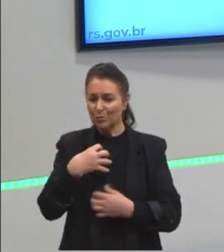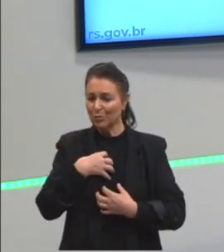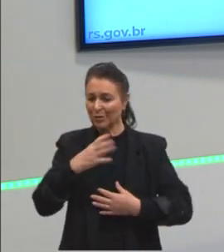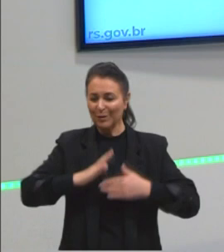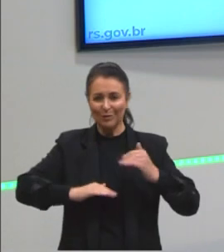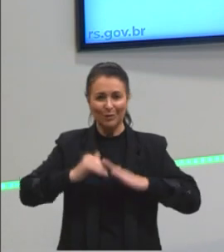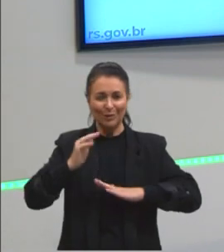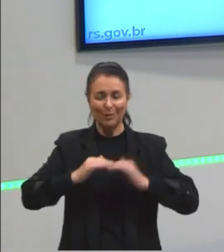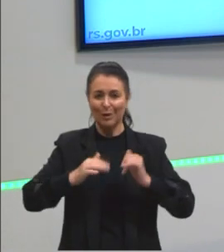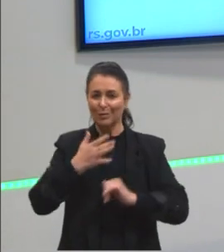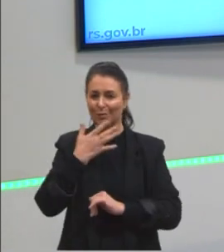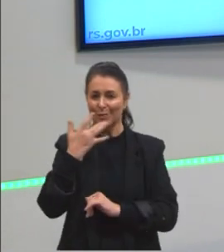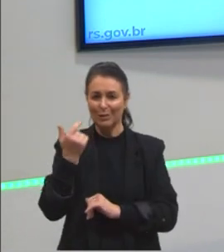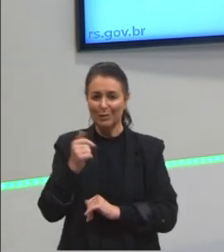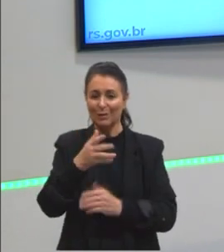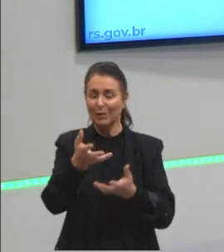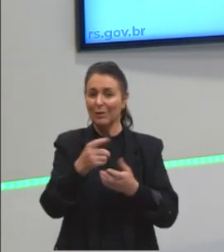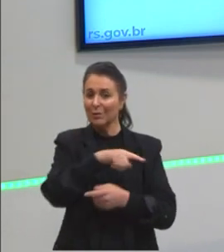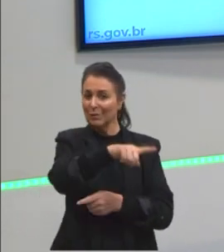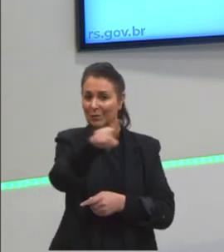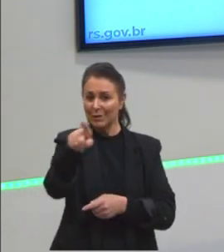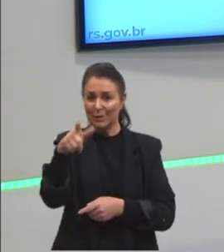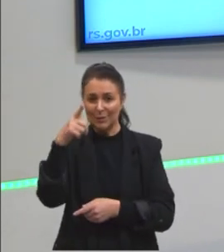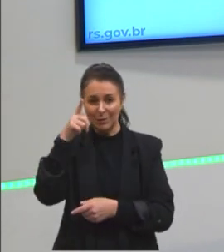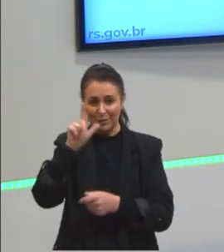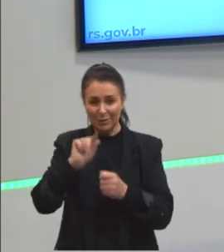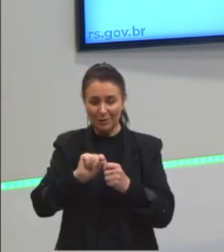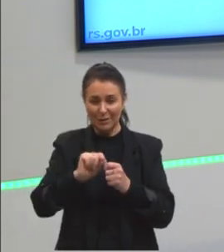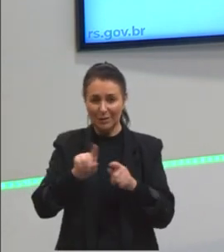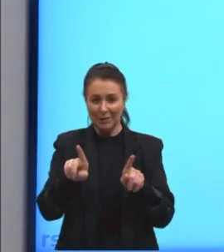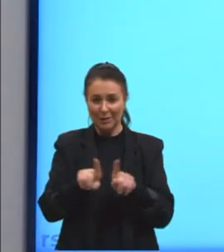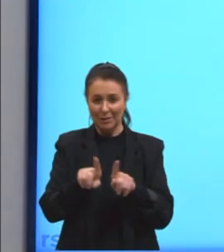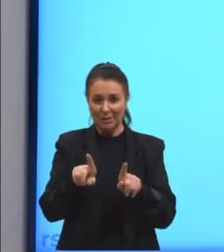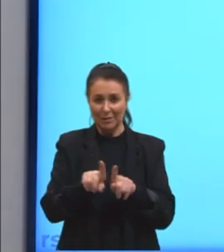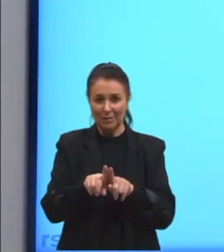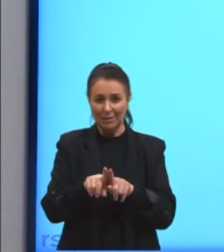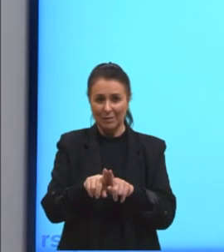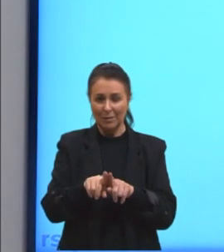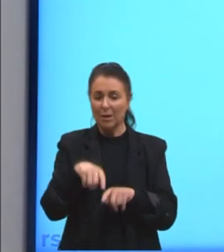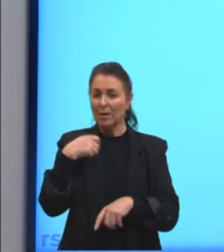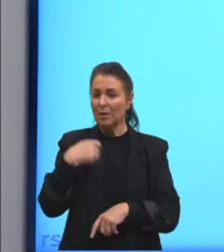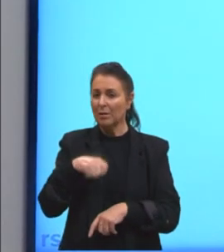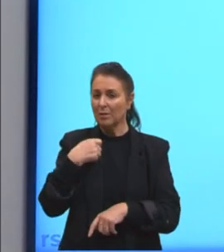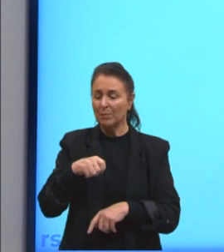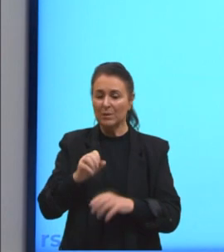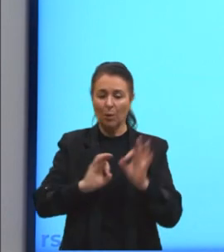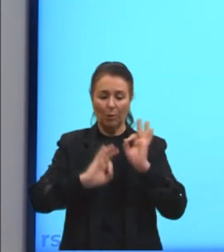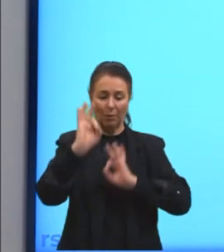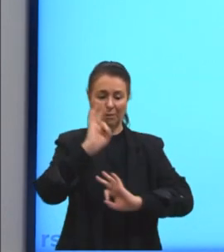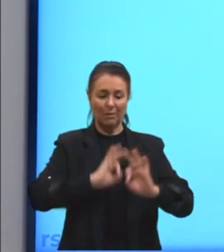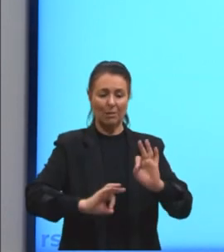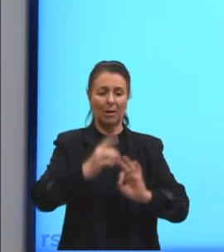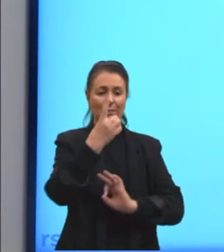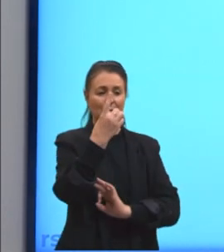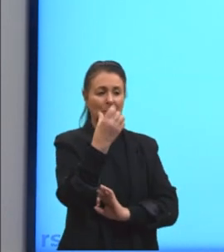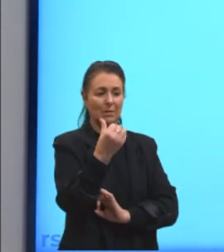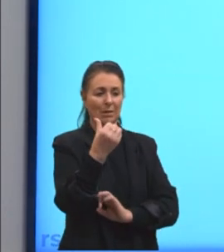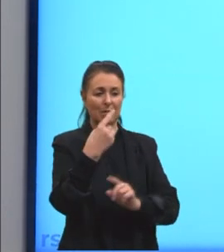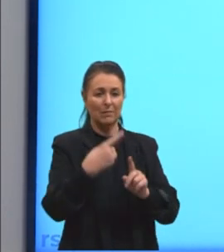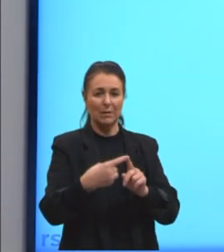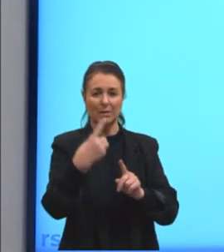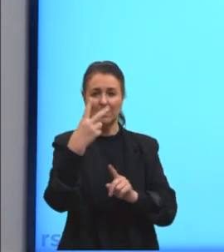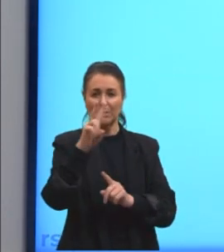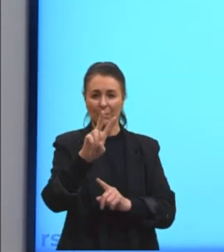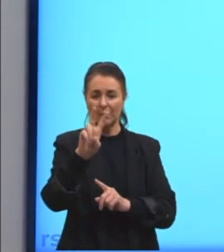E é isso que eu quero que vocês consigam fazer também, tá? Então, eu não precisei armar a conta 16 vezes 25.